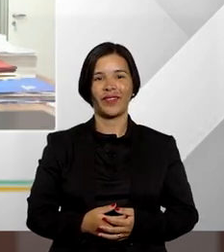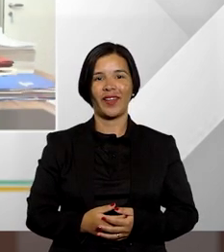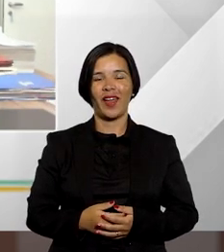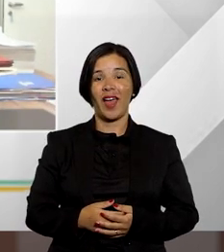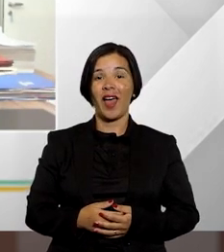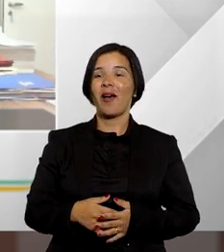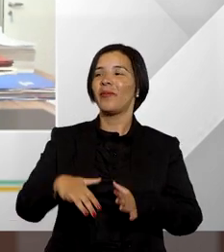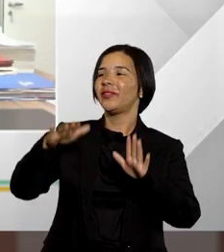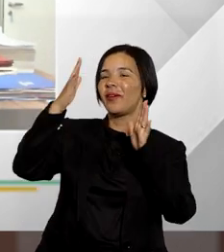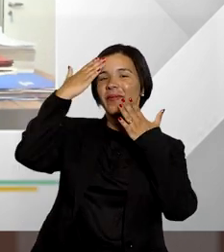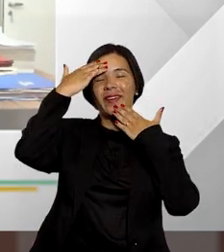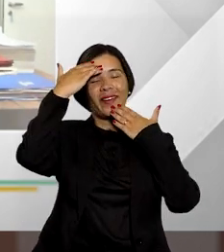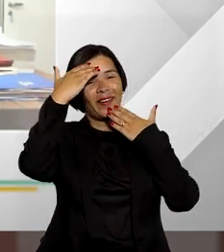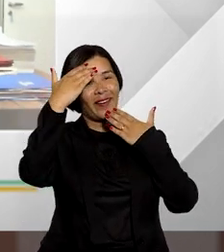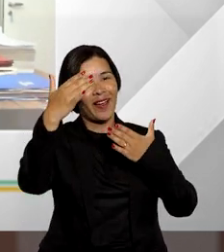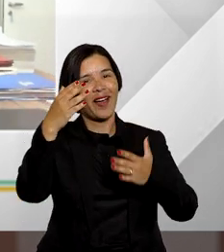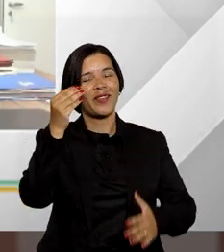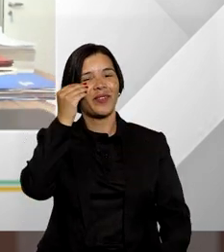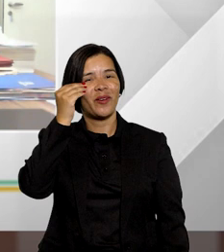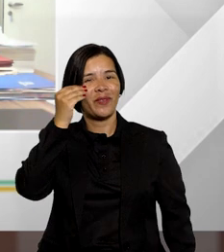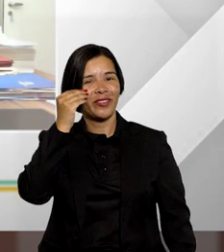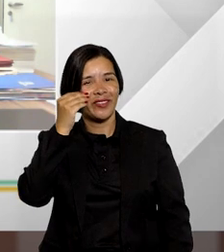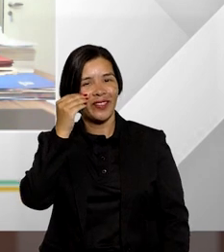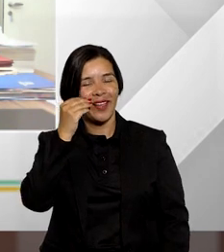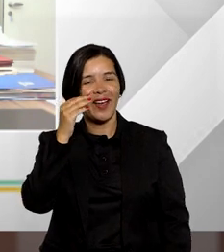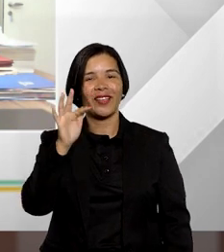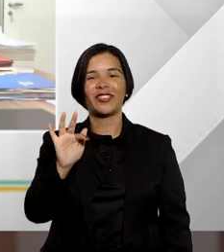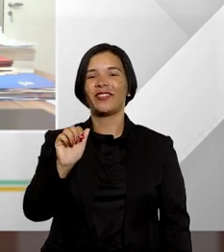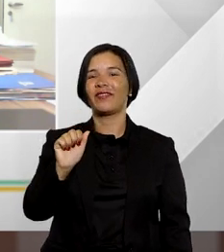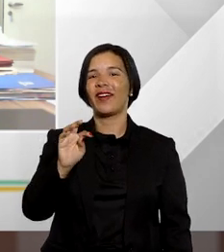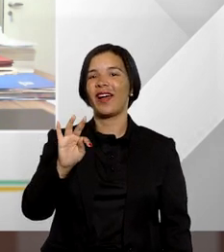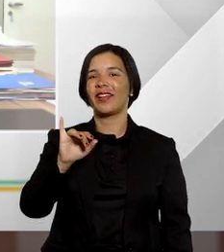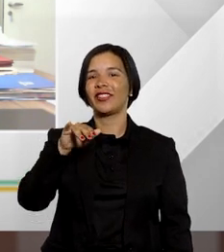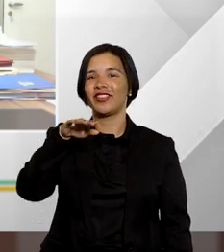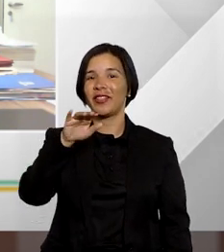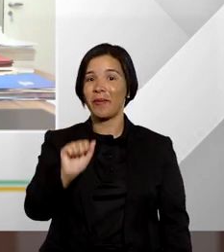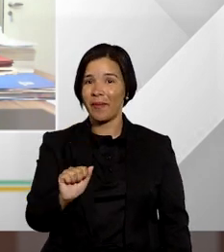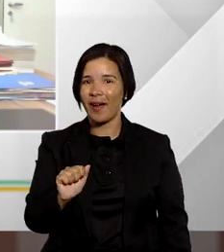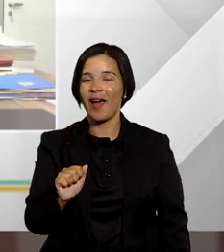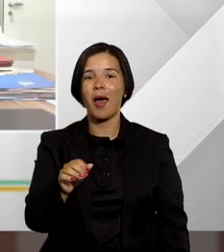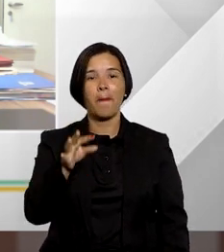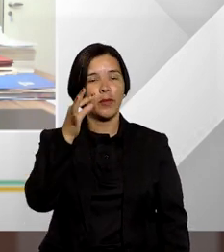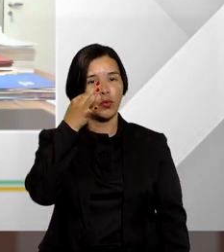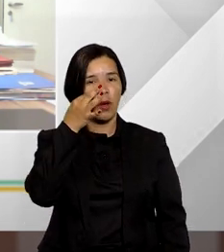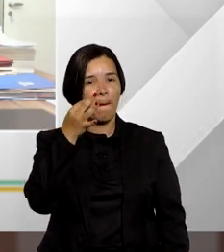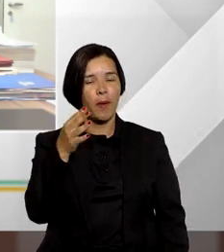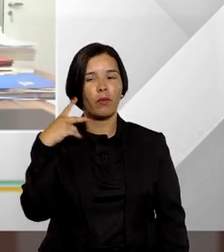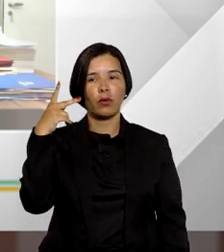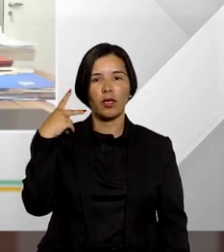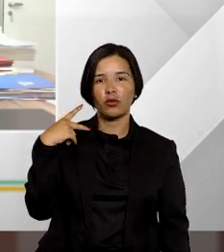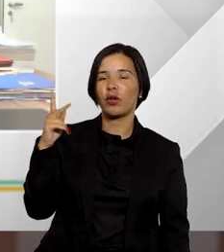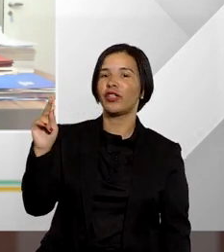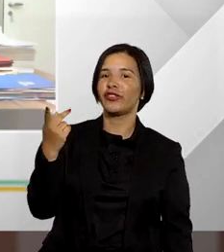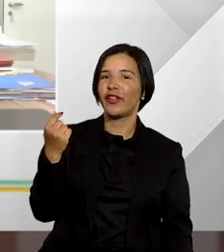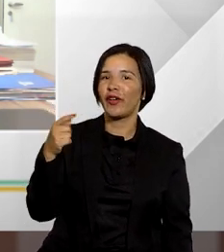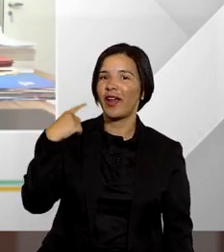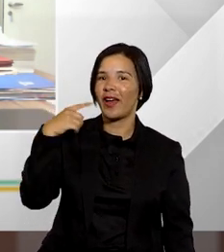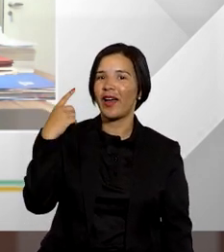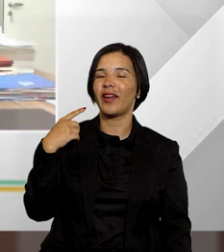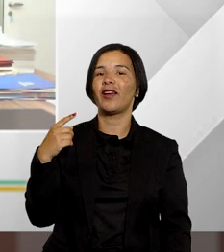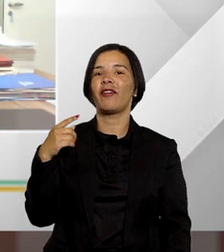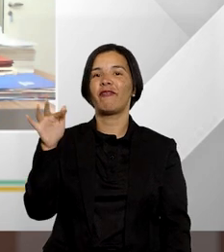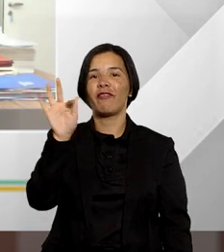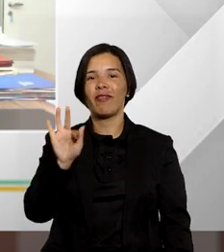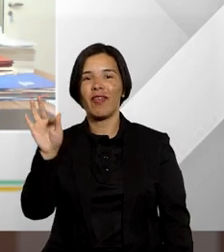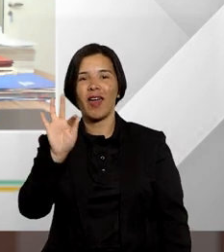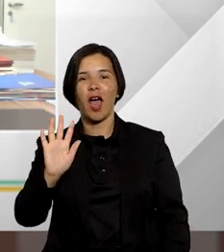Fátima muito obrigado pela oportunidade eu pessoalmente e a procuradoria de honorários do Conselho Federal